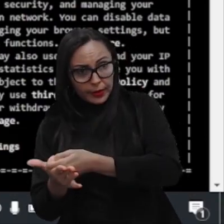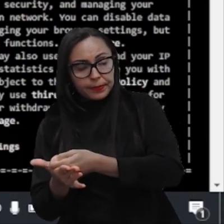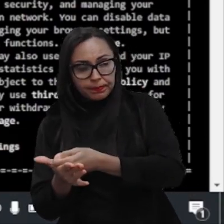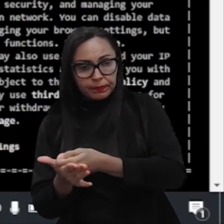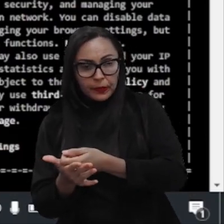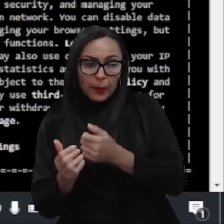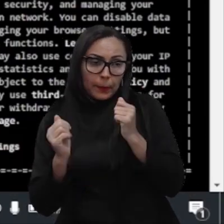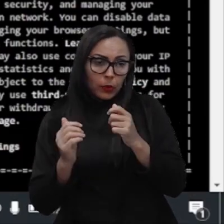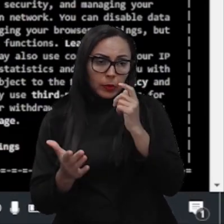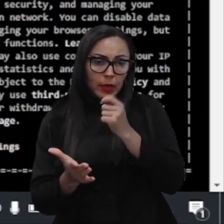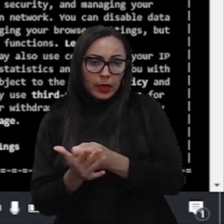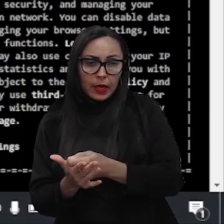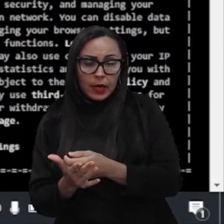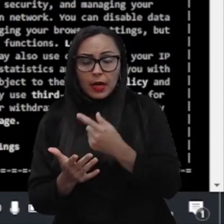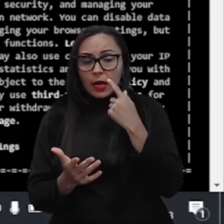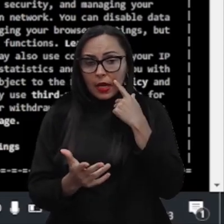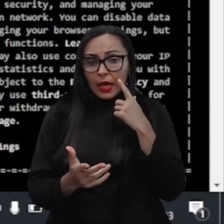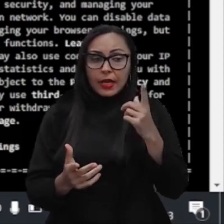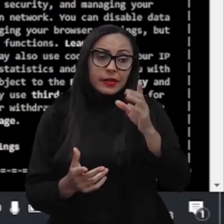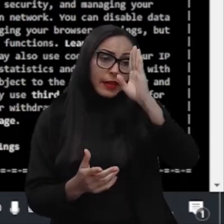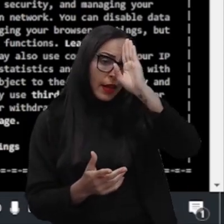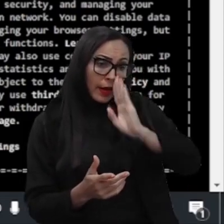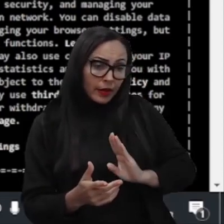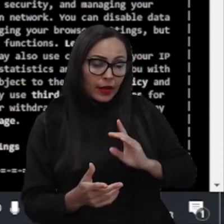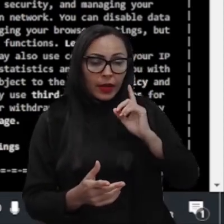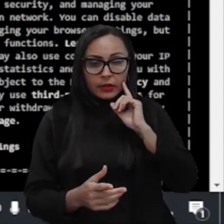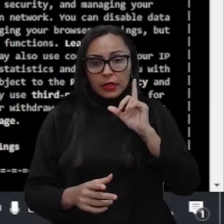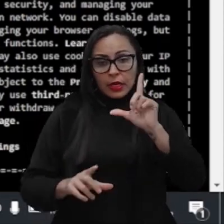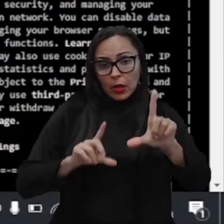E tem a gratuita, que é o PaiCharme Community,